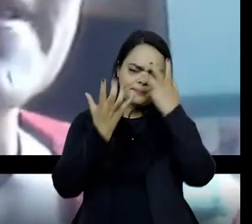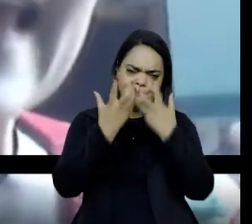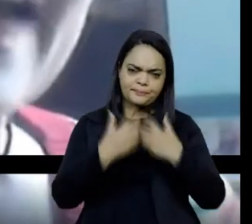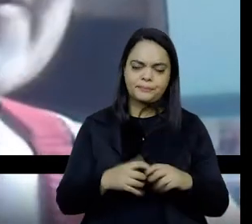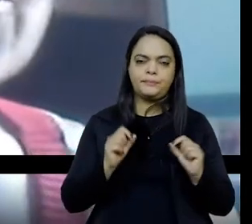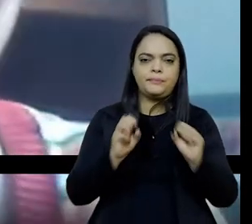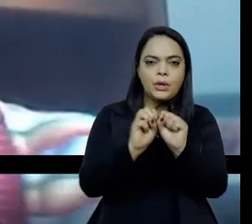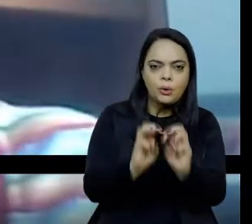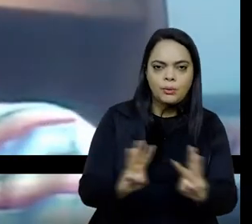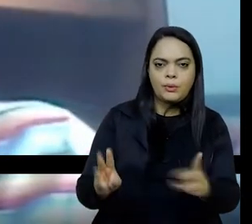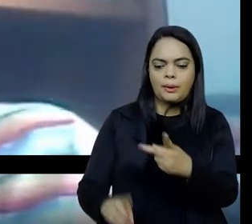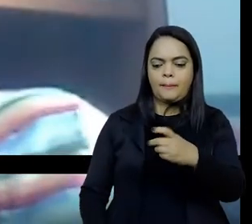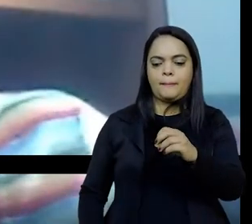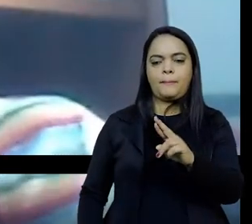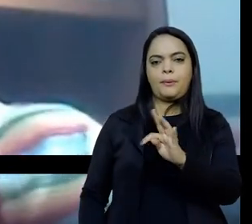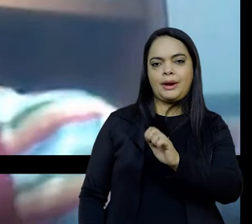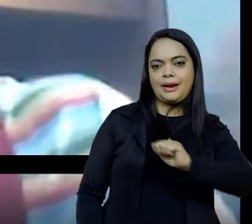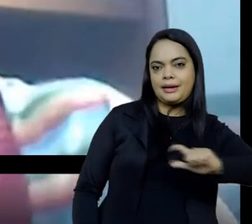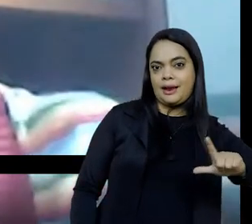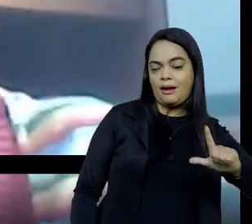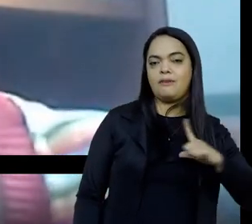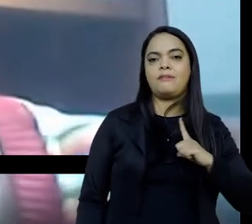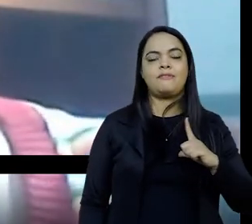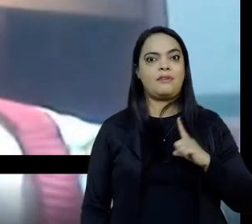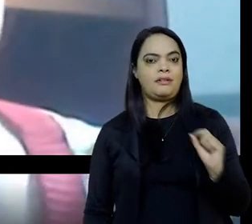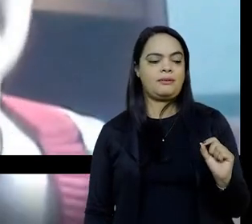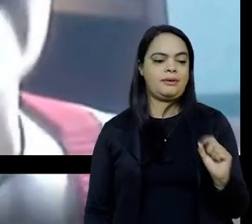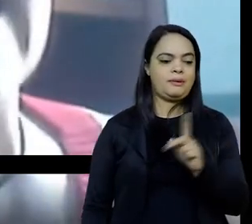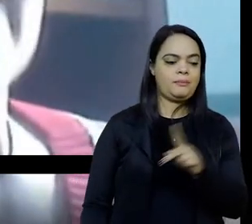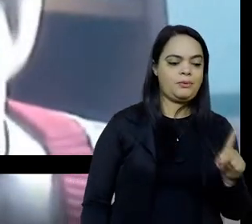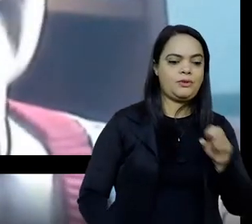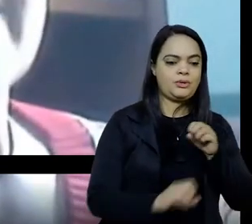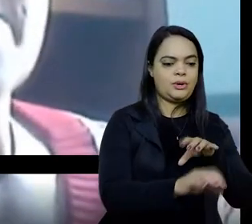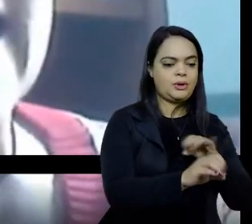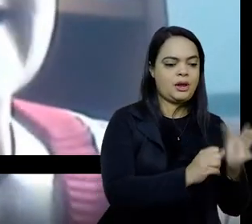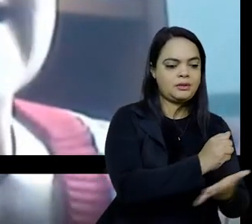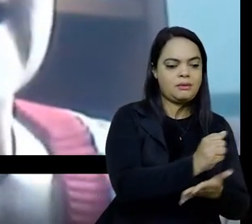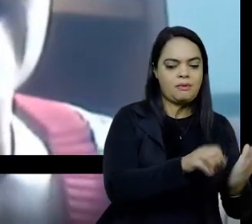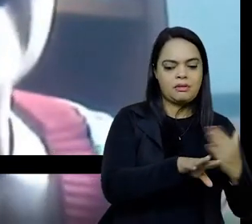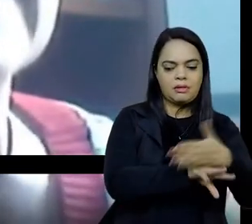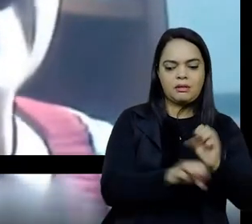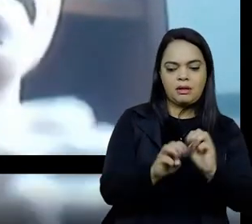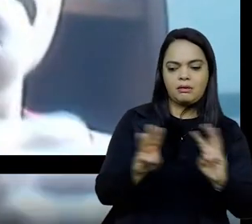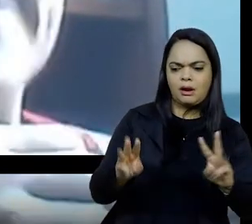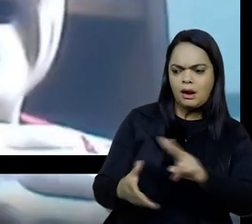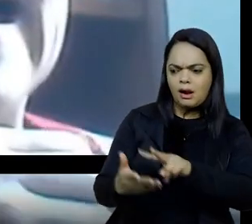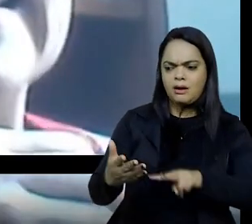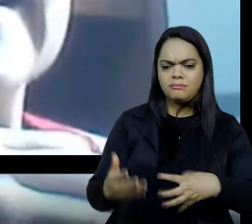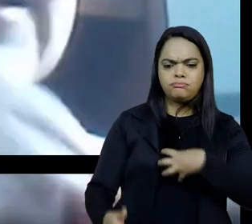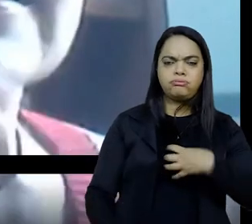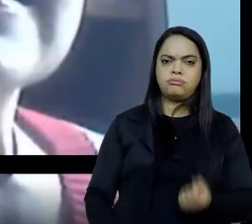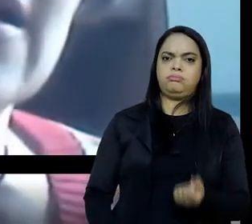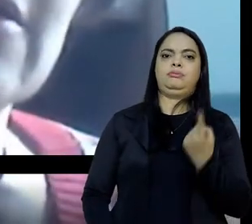deve gerar um estranhamento nesses professores da educação básica, até para